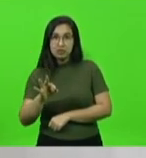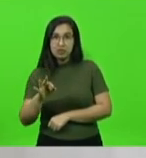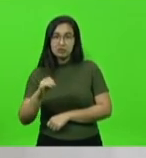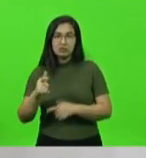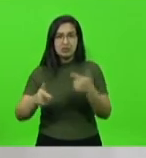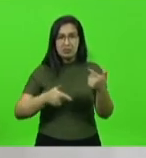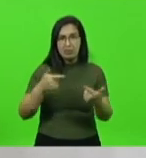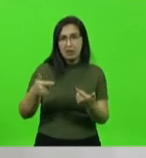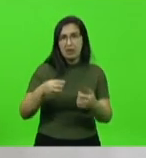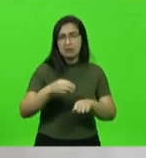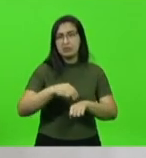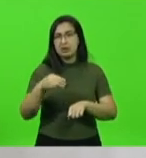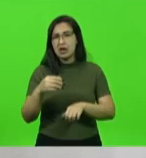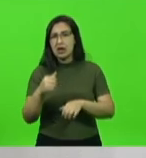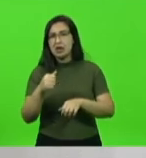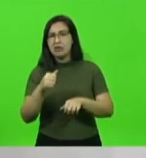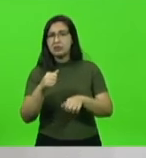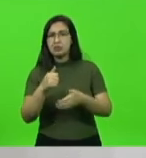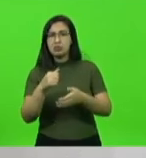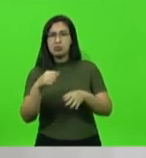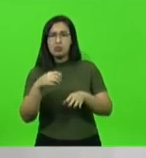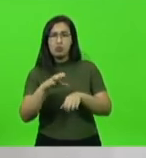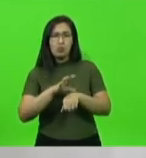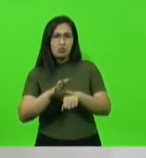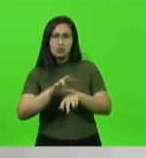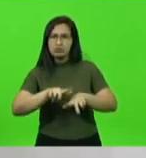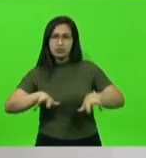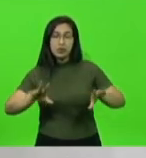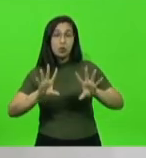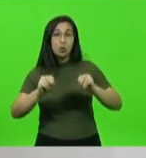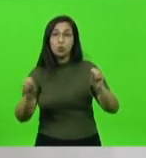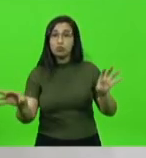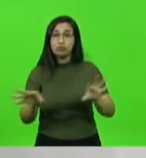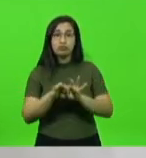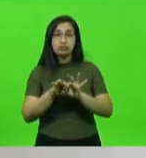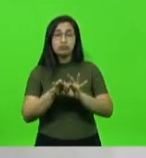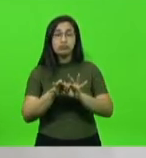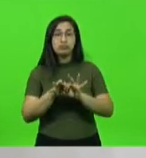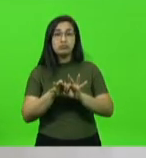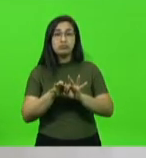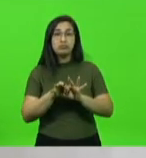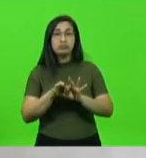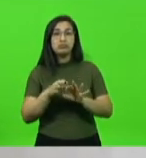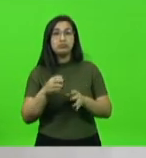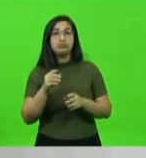mestrado, especializações, tudo foi unificado numa coisa só chamada subsídio.